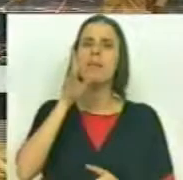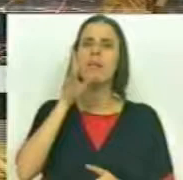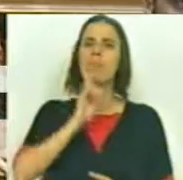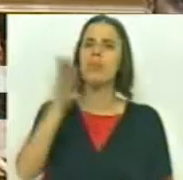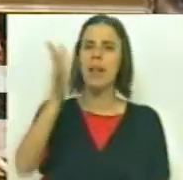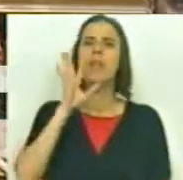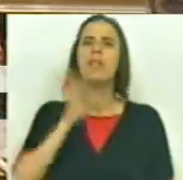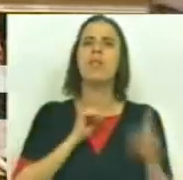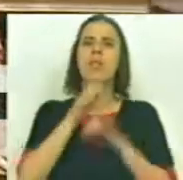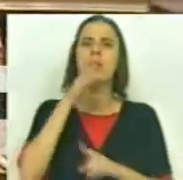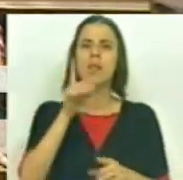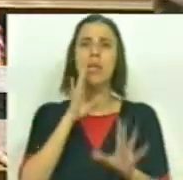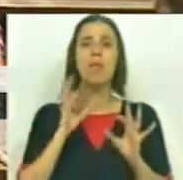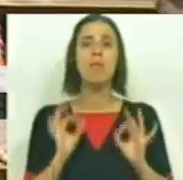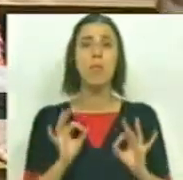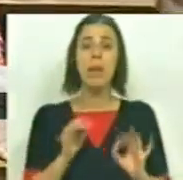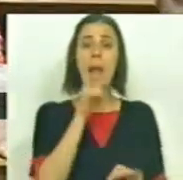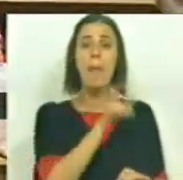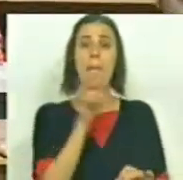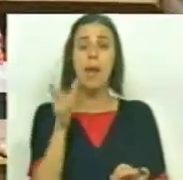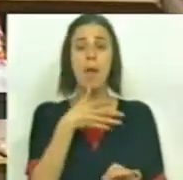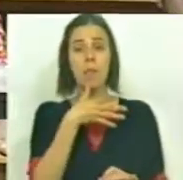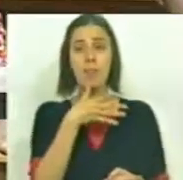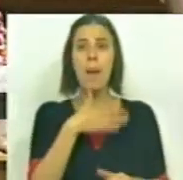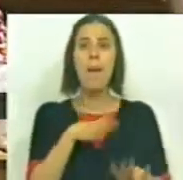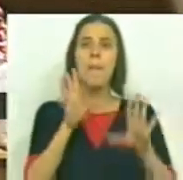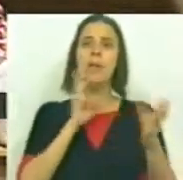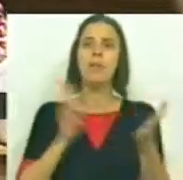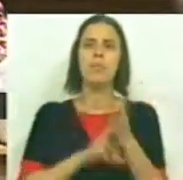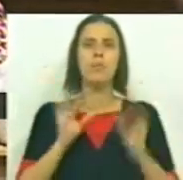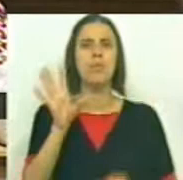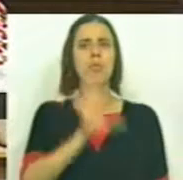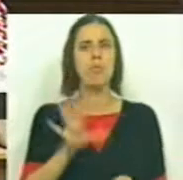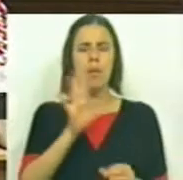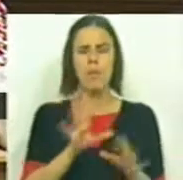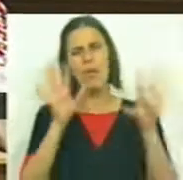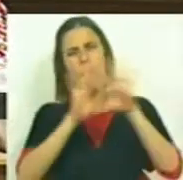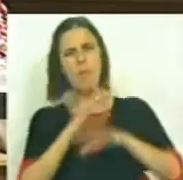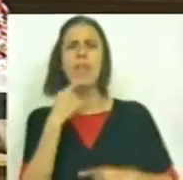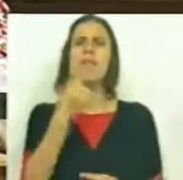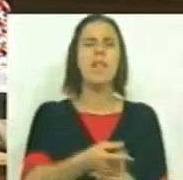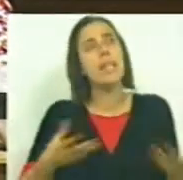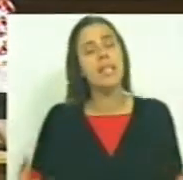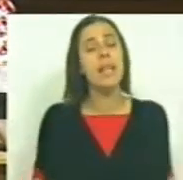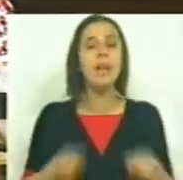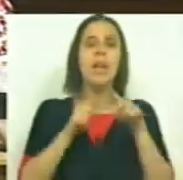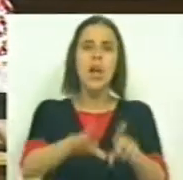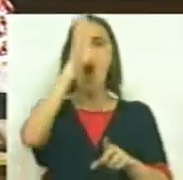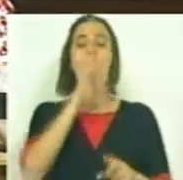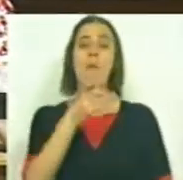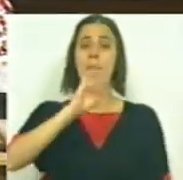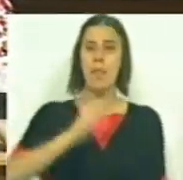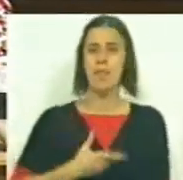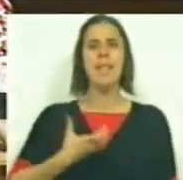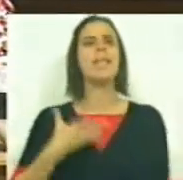A Sra. Deputada teve cuidado nas palavras que utilizou, mas de facto, de uma forma eufemística, veio aqui dizer que este governo,